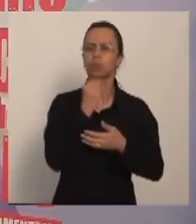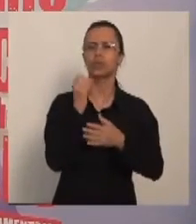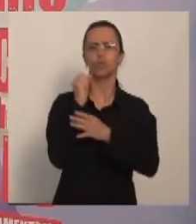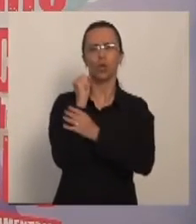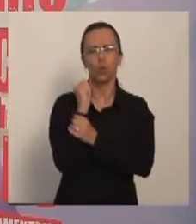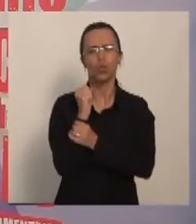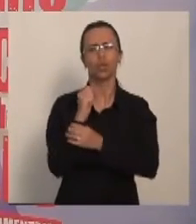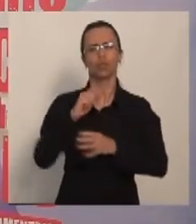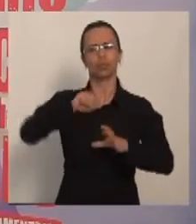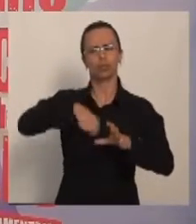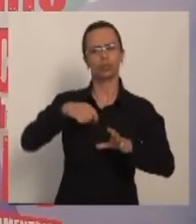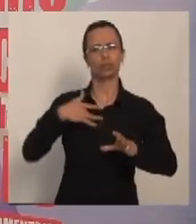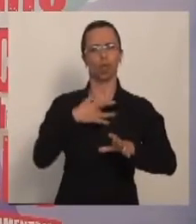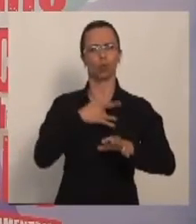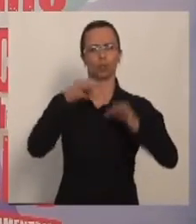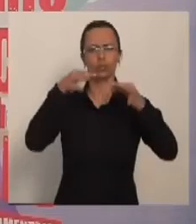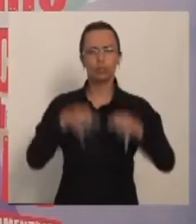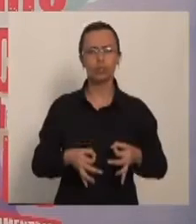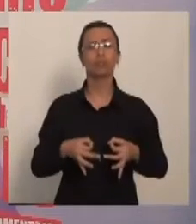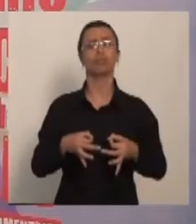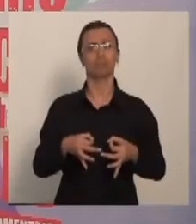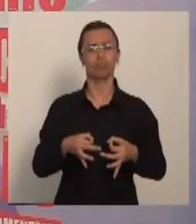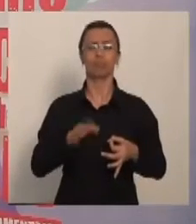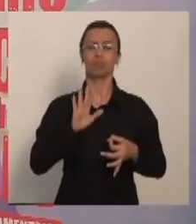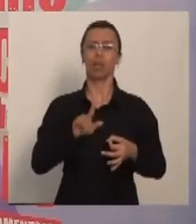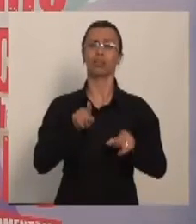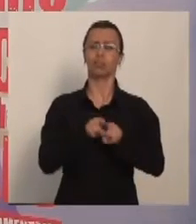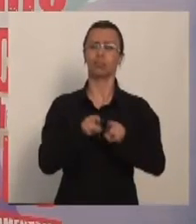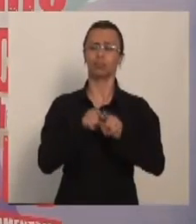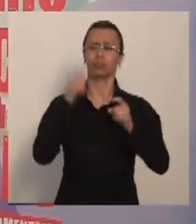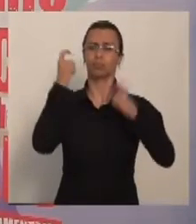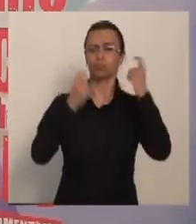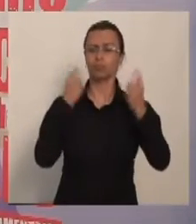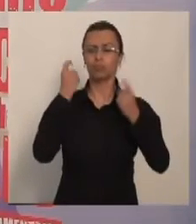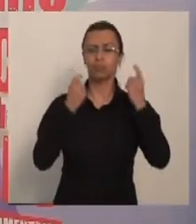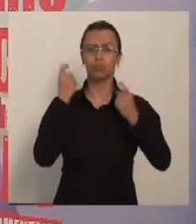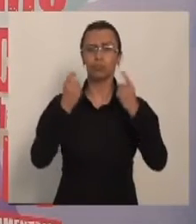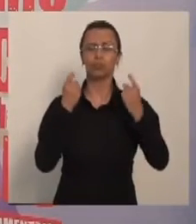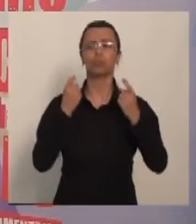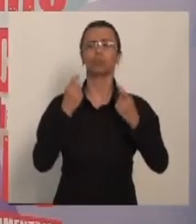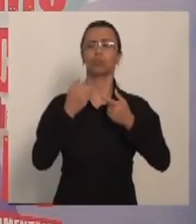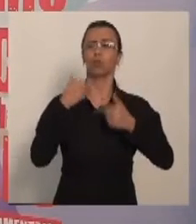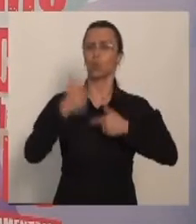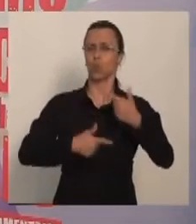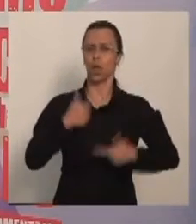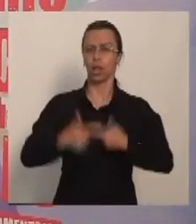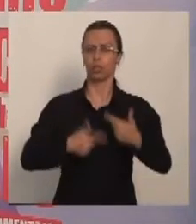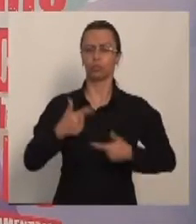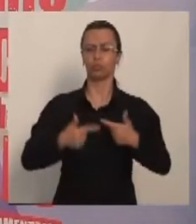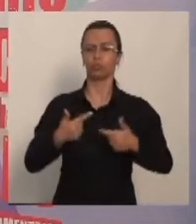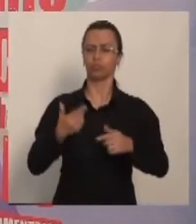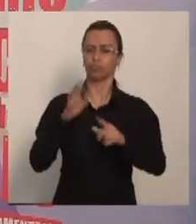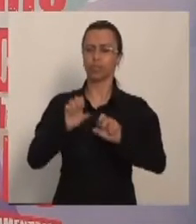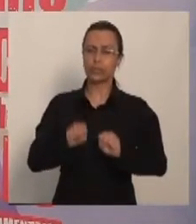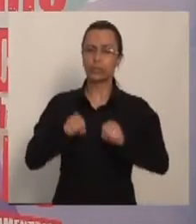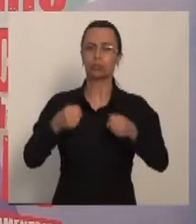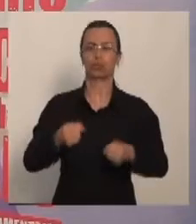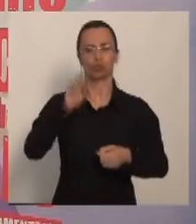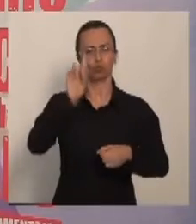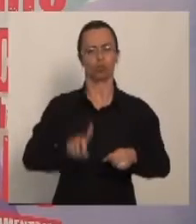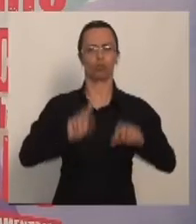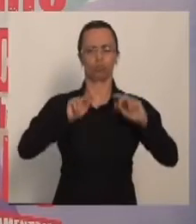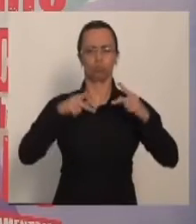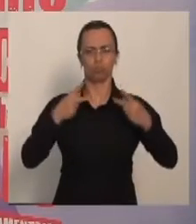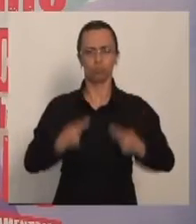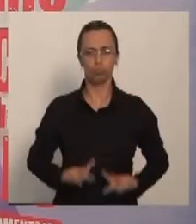merenda escolar, segurança alimentar desses alunos, mas que se preocupe também com essa atuação